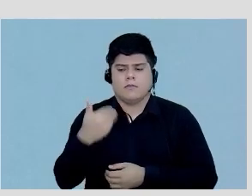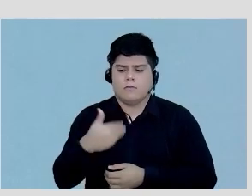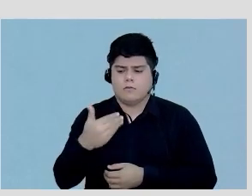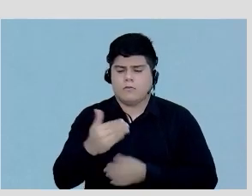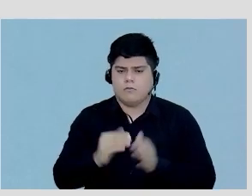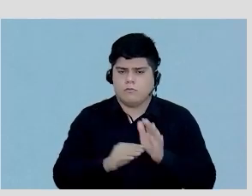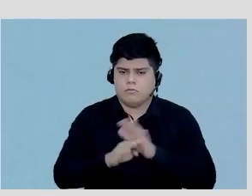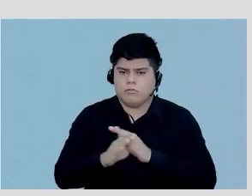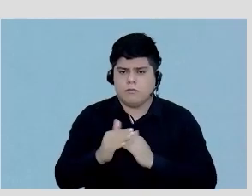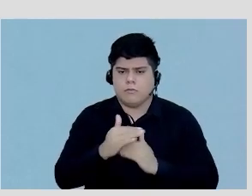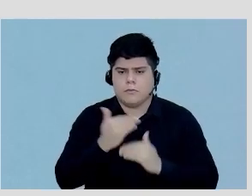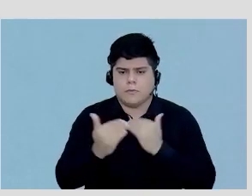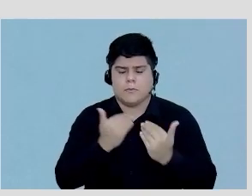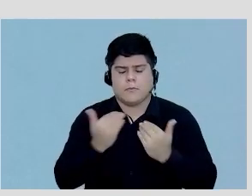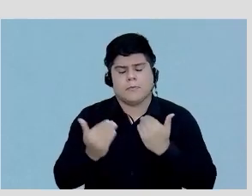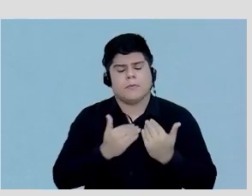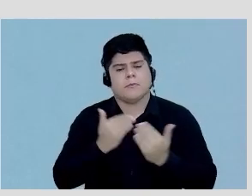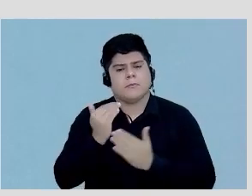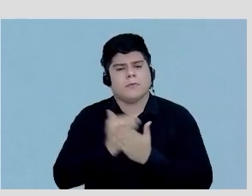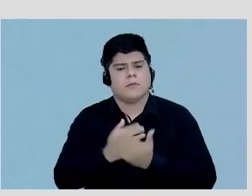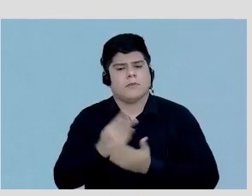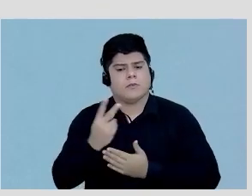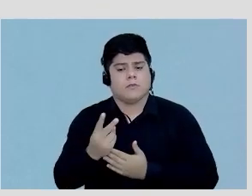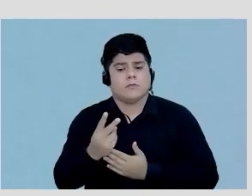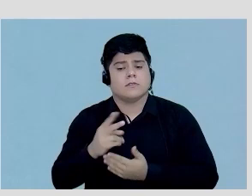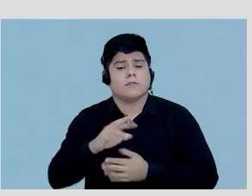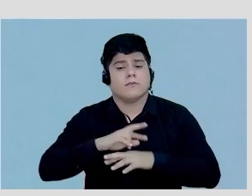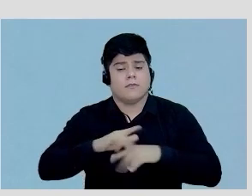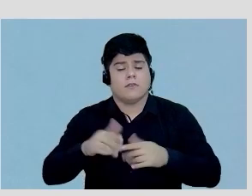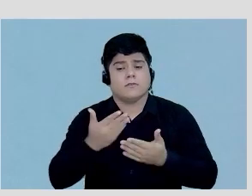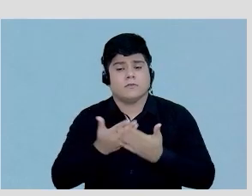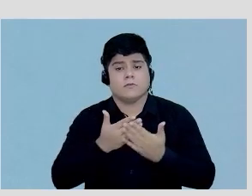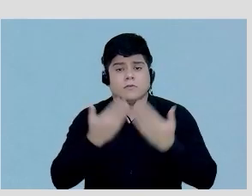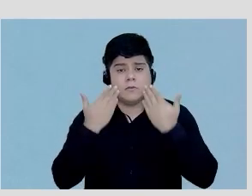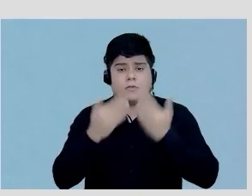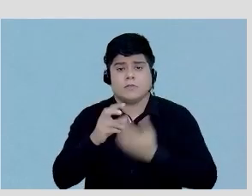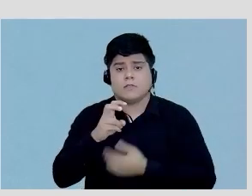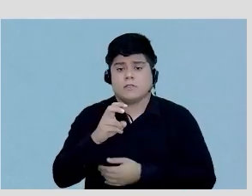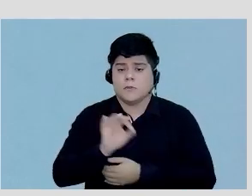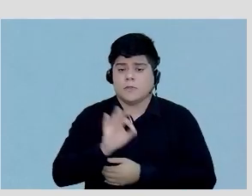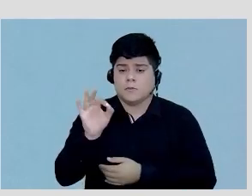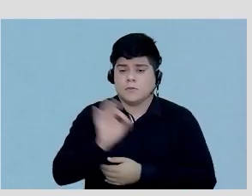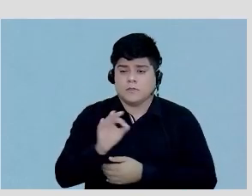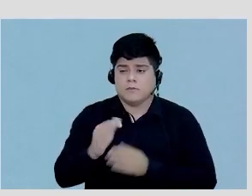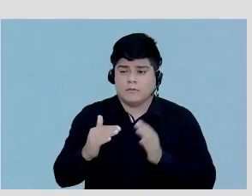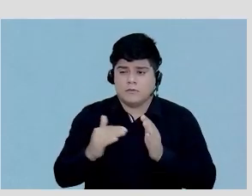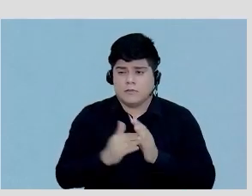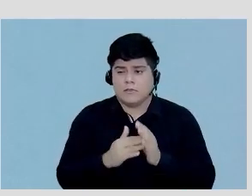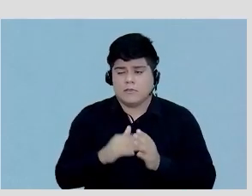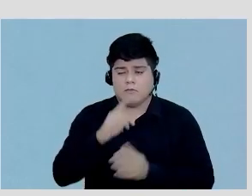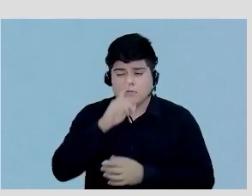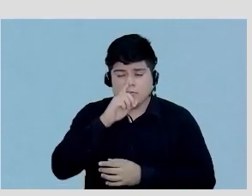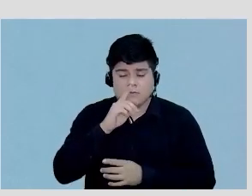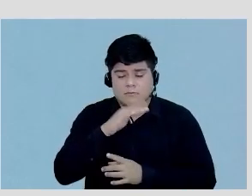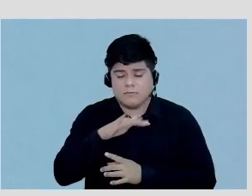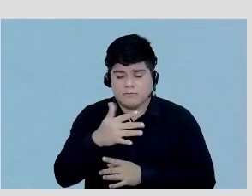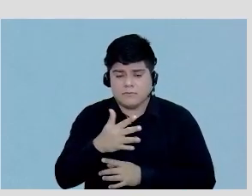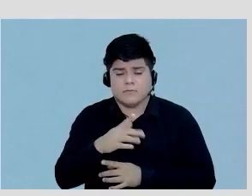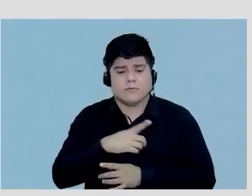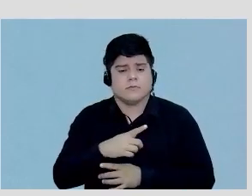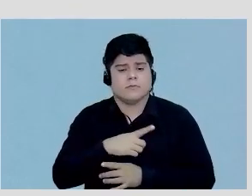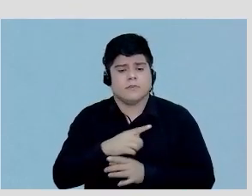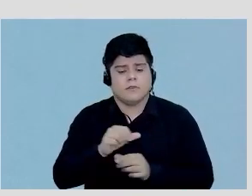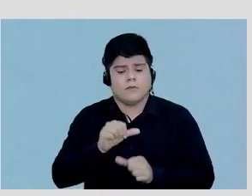mortalidade que tem um doze menor que 12 e muitos estudos mostram que até 50% dos pacientes com risco intermediário eles acabam sendo